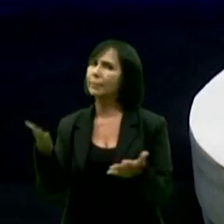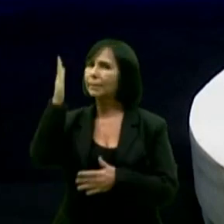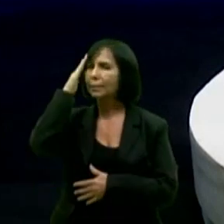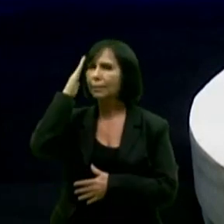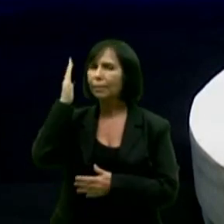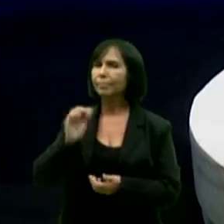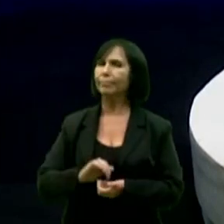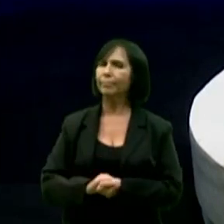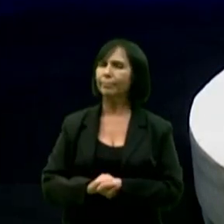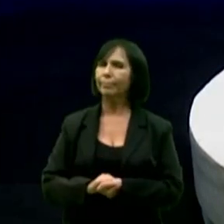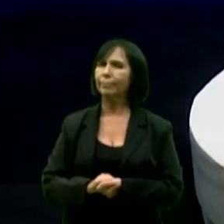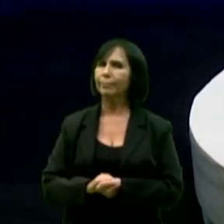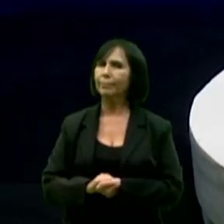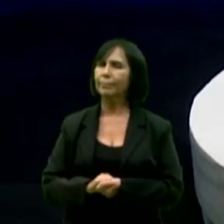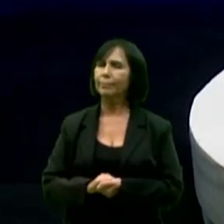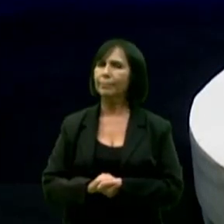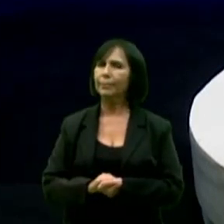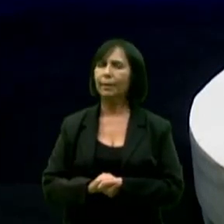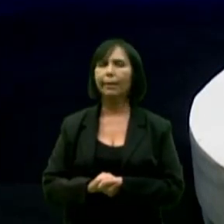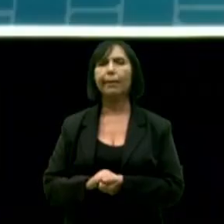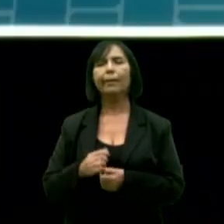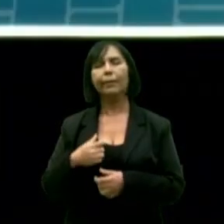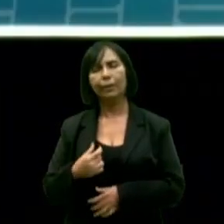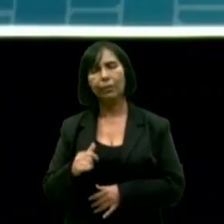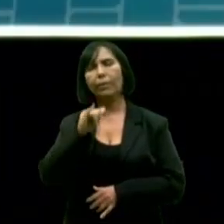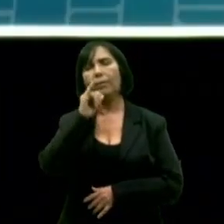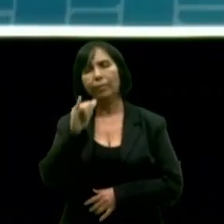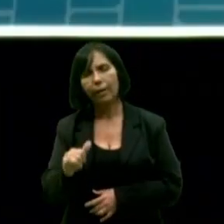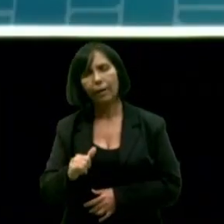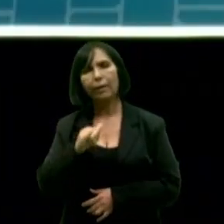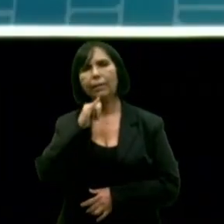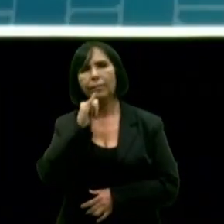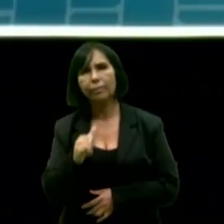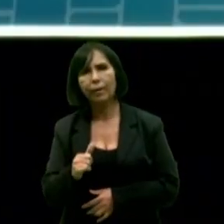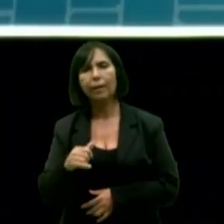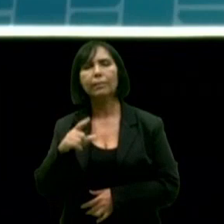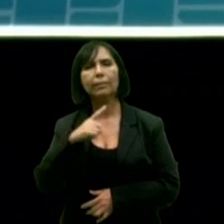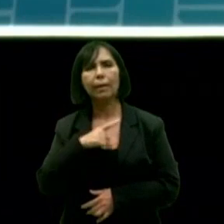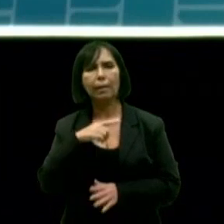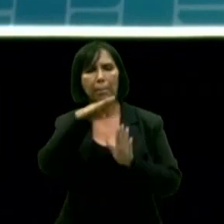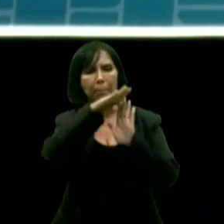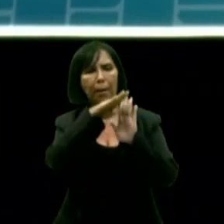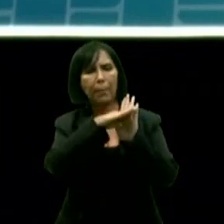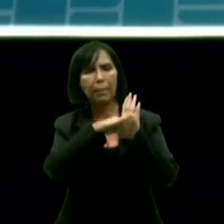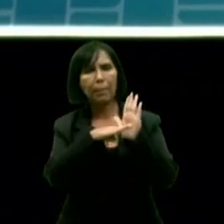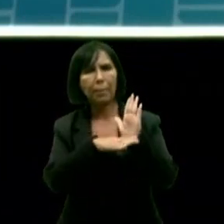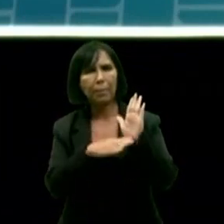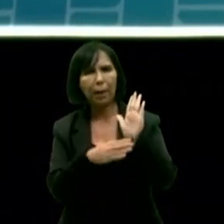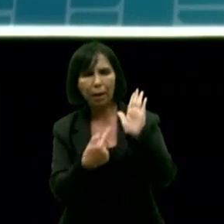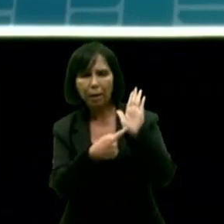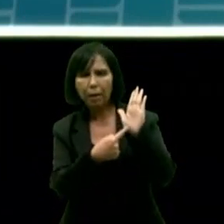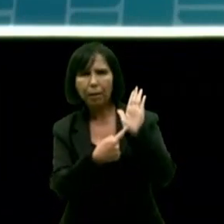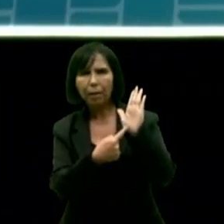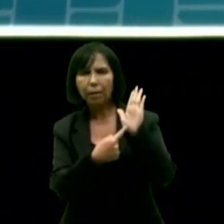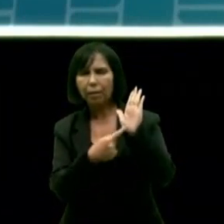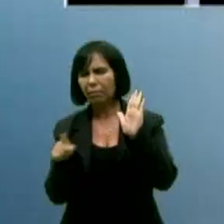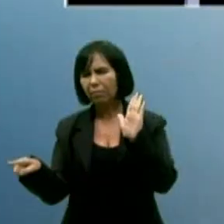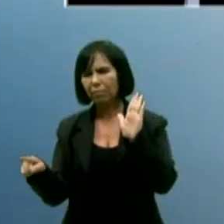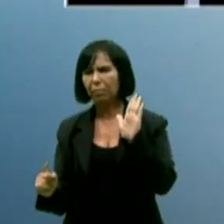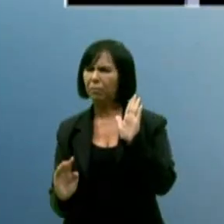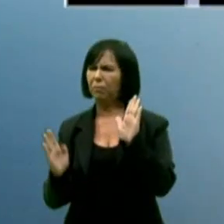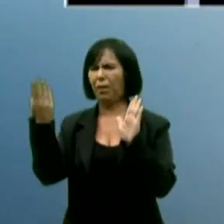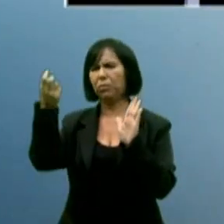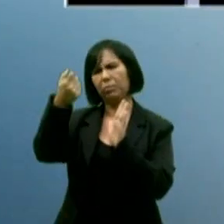Eu não vou continuar aqui dizendo permanentemente que os dados que o deputado apresenta são falsos, porque a grande maioria são